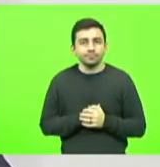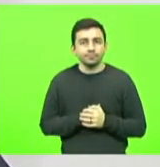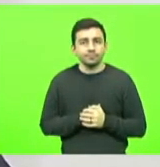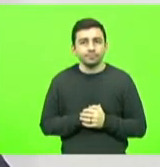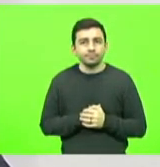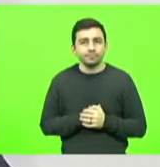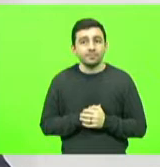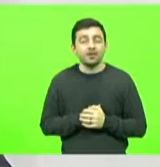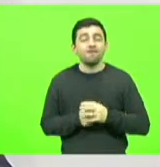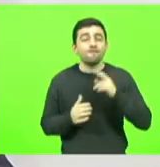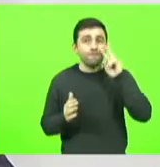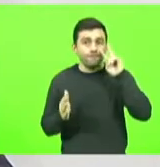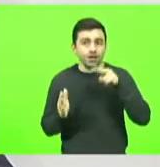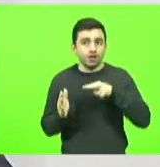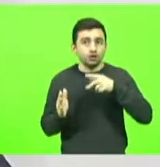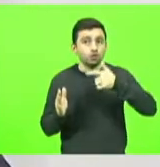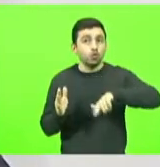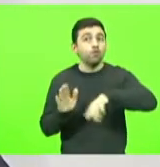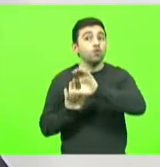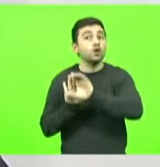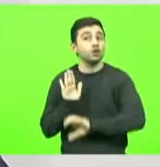revisar nossos curículos